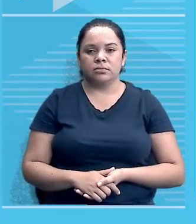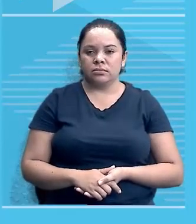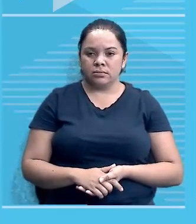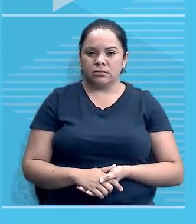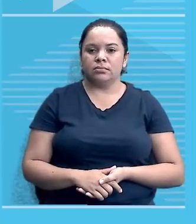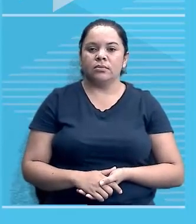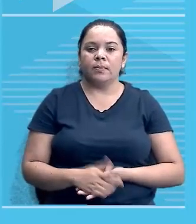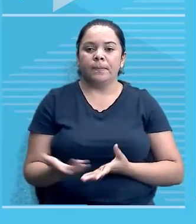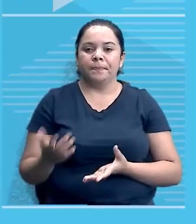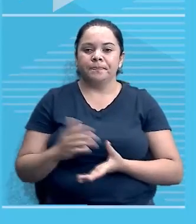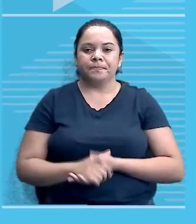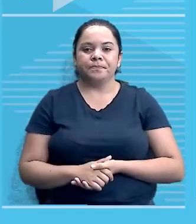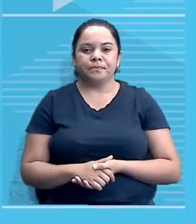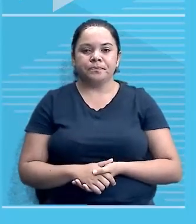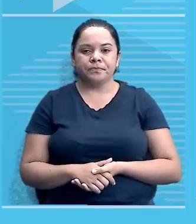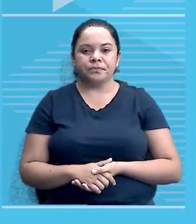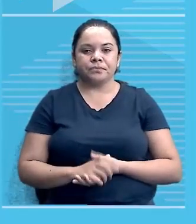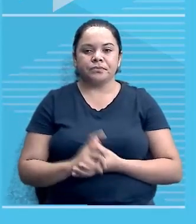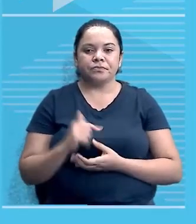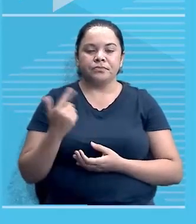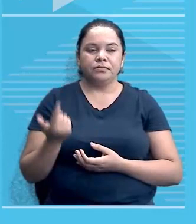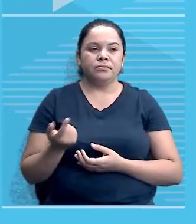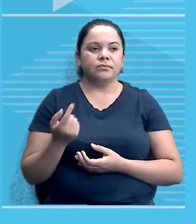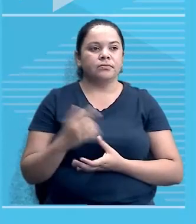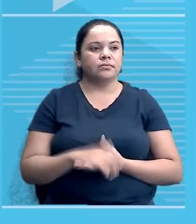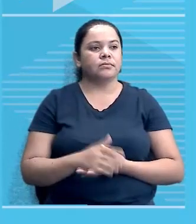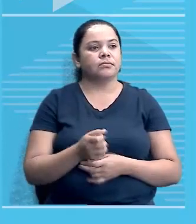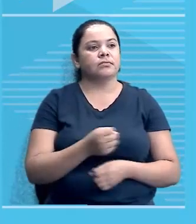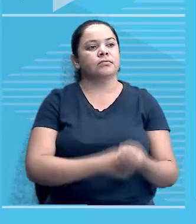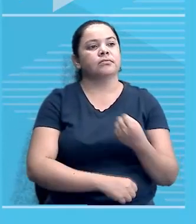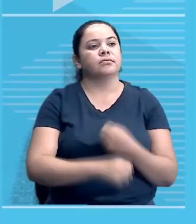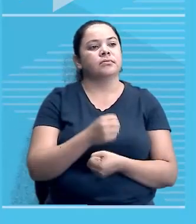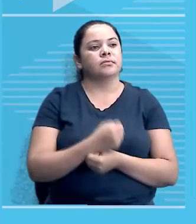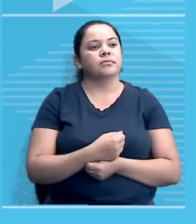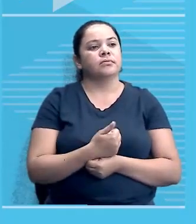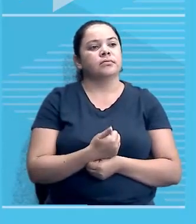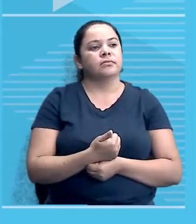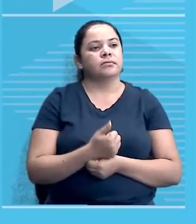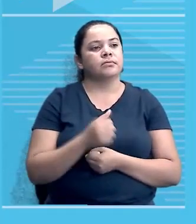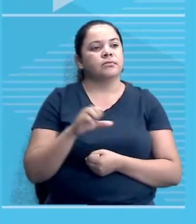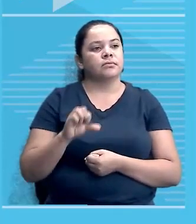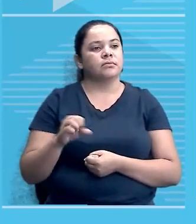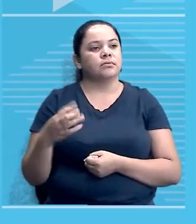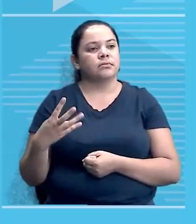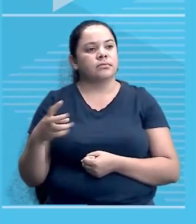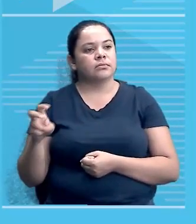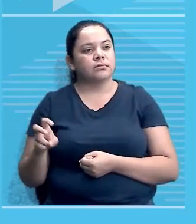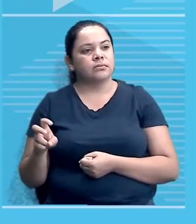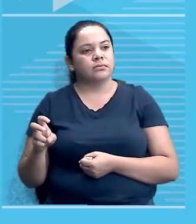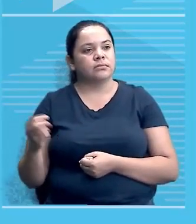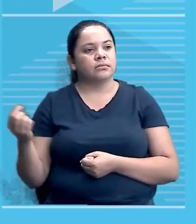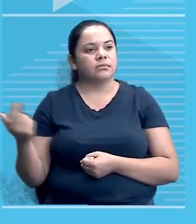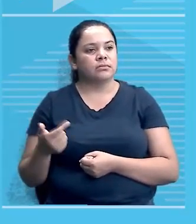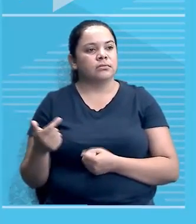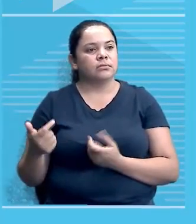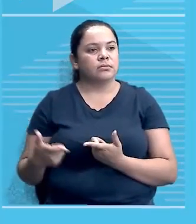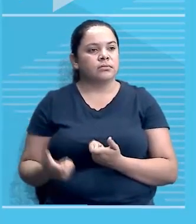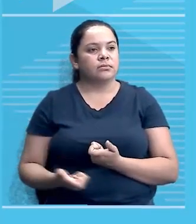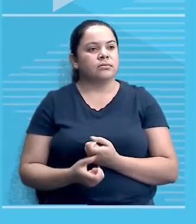Então, depois de 1945, acaba a Segunda Guerra, mas as nações vencedoras,